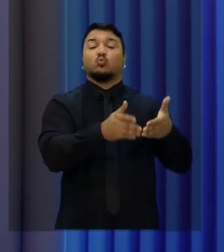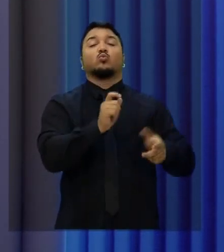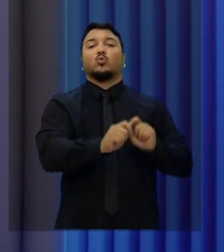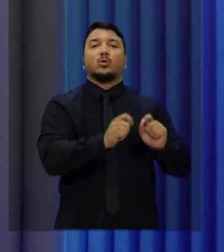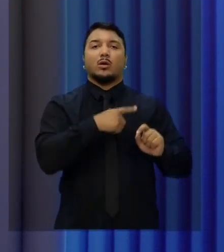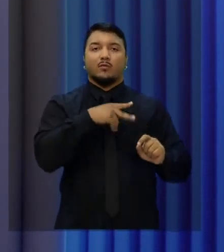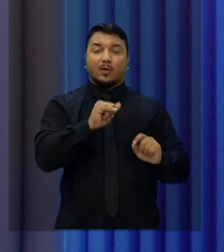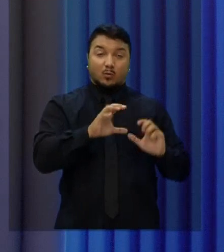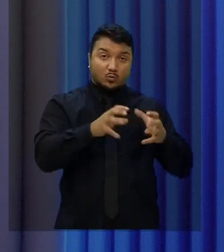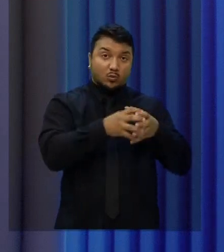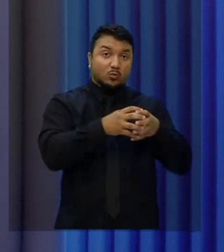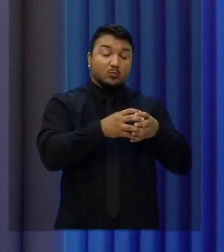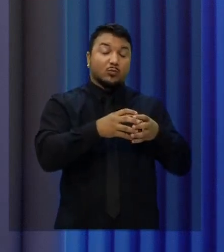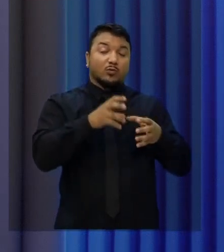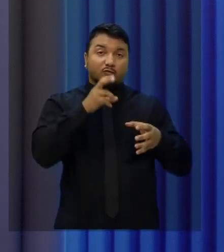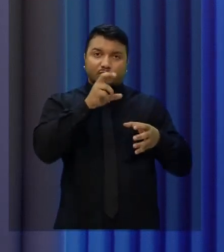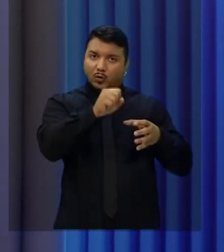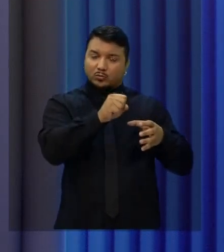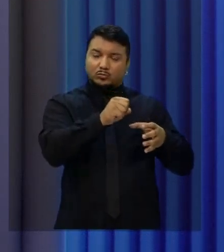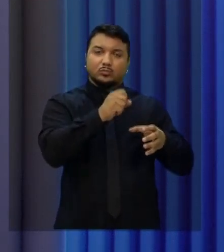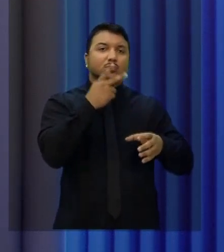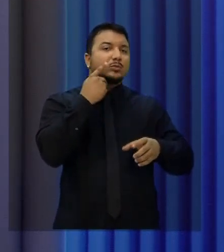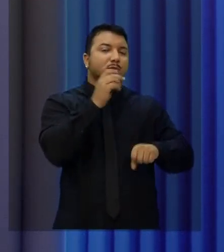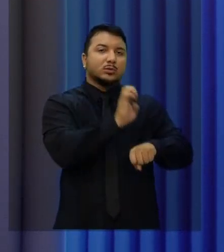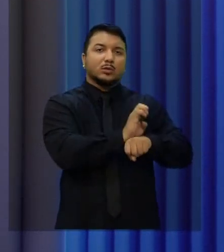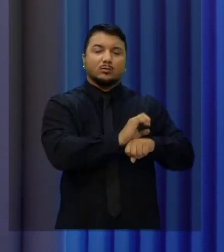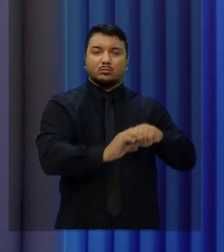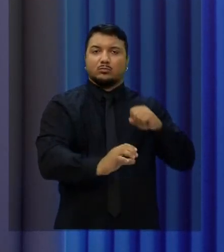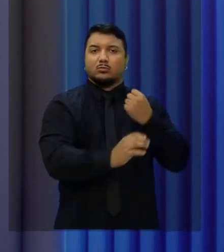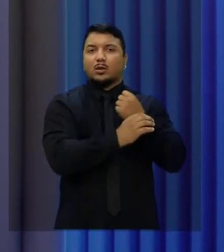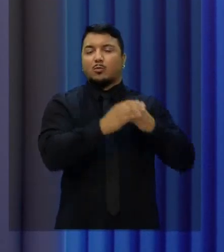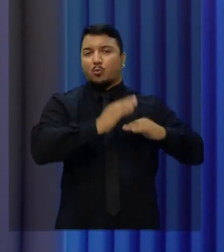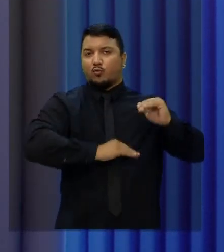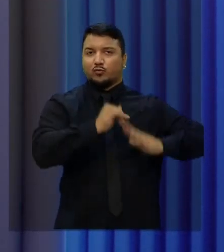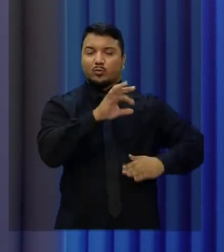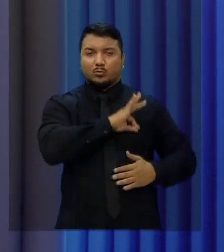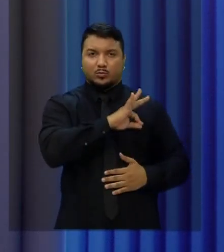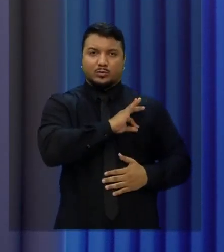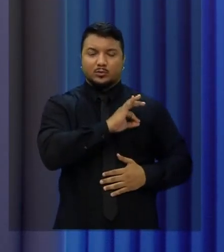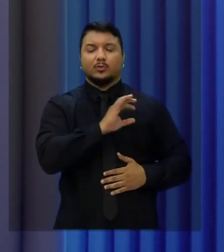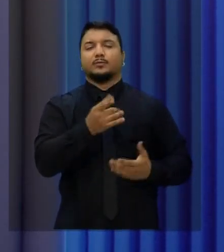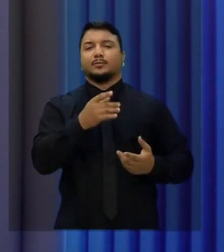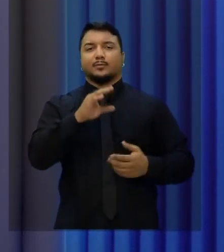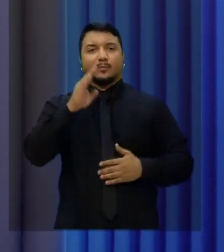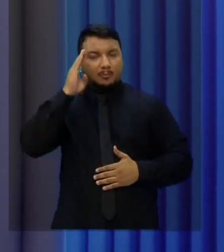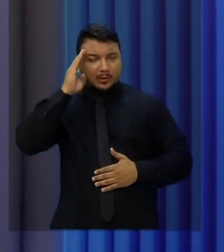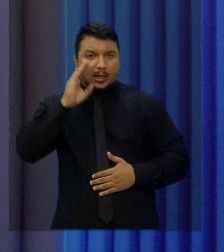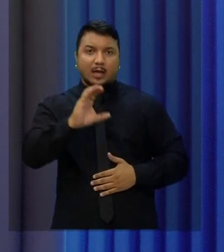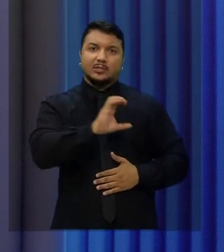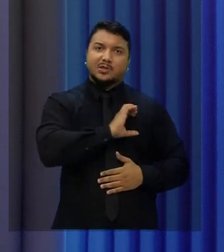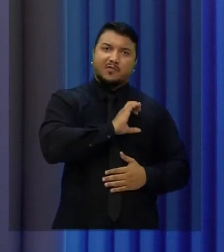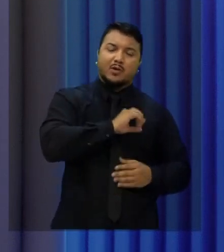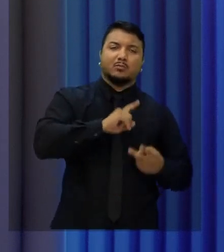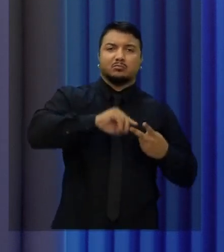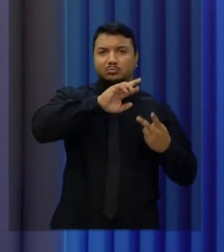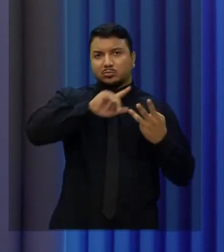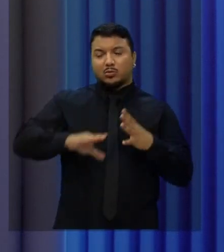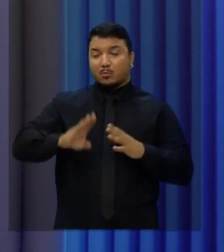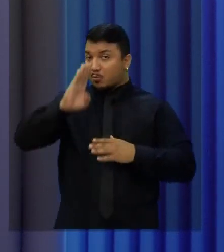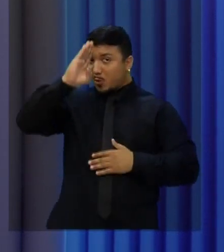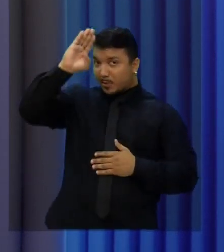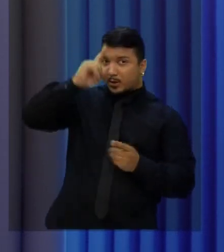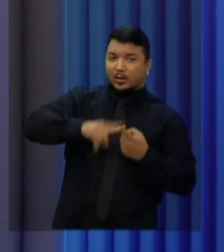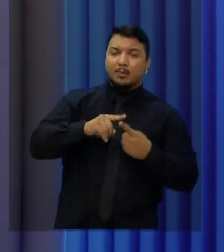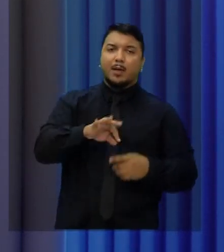a Força Estadual de Segurança com os melhores profissionais da Polícia Militar, da Polícia Civil, da Perícia Forense, do Corpo de Bombeiros e da nossa Polícia